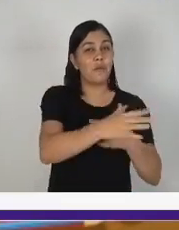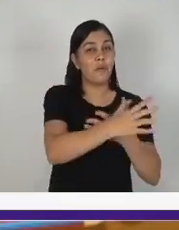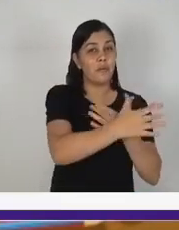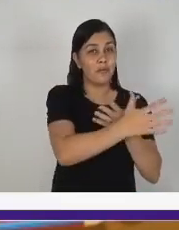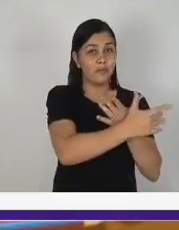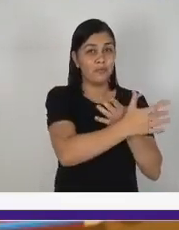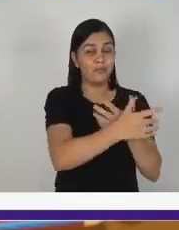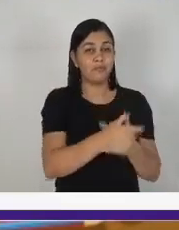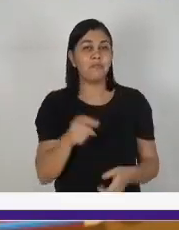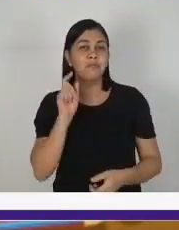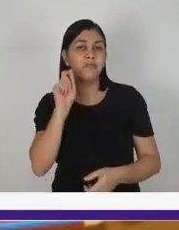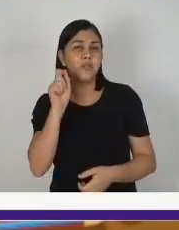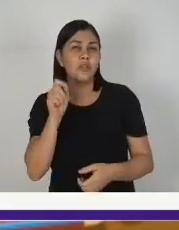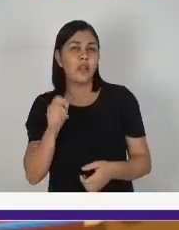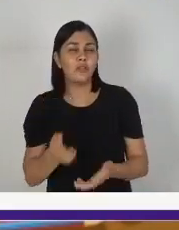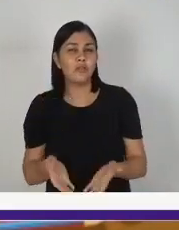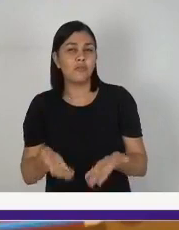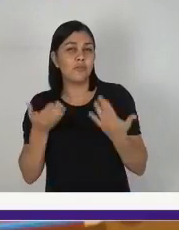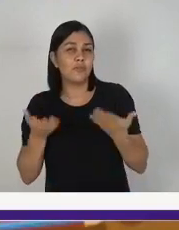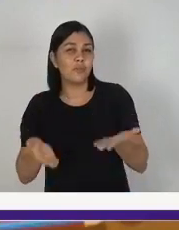será que pesa menos?